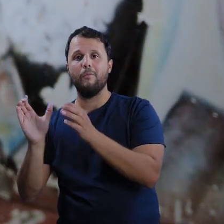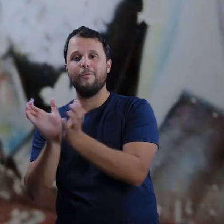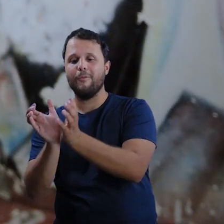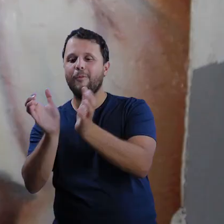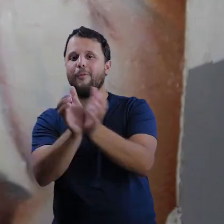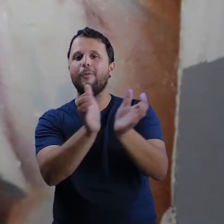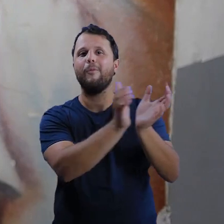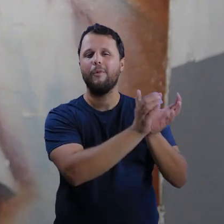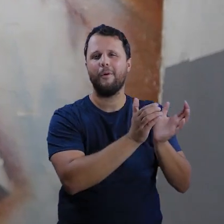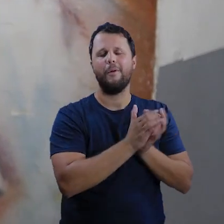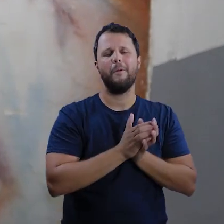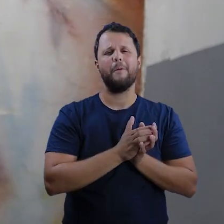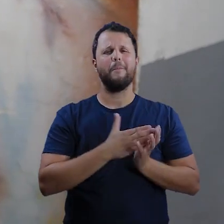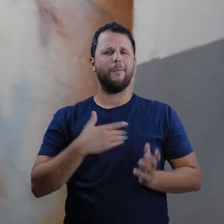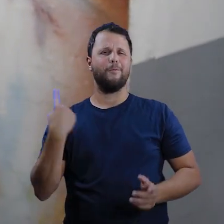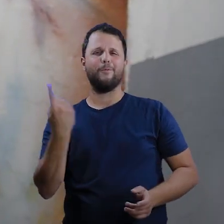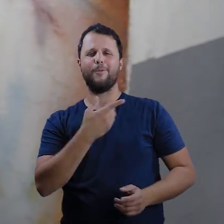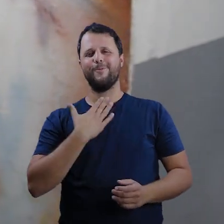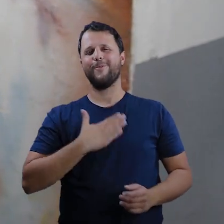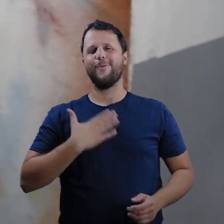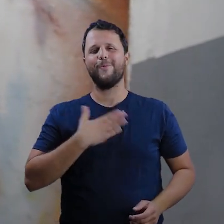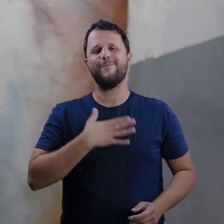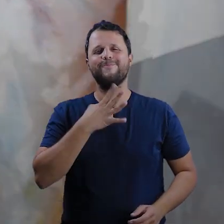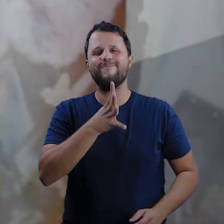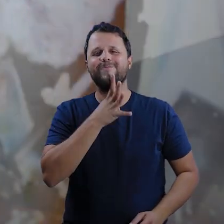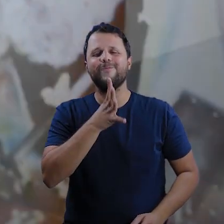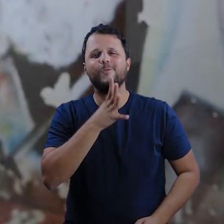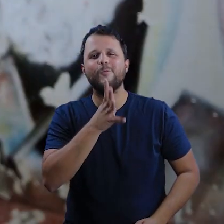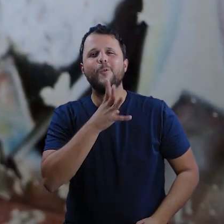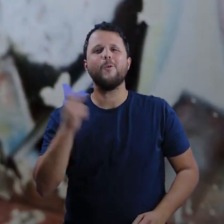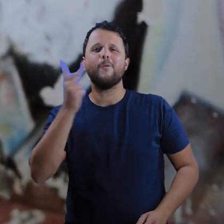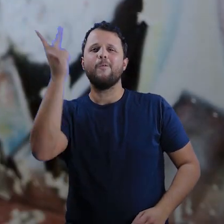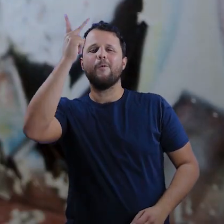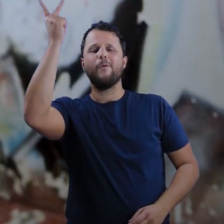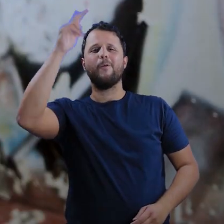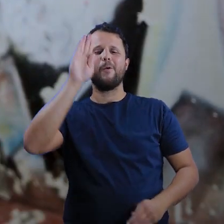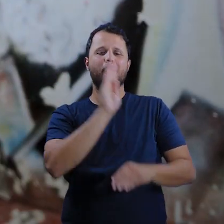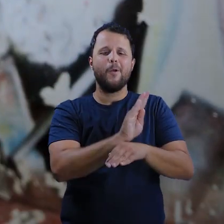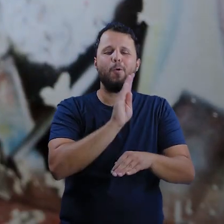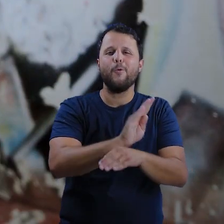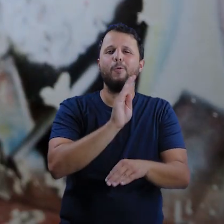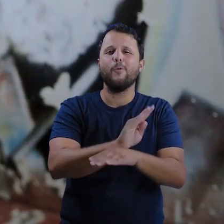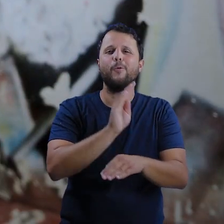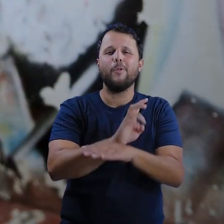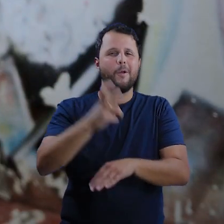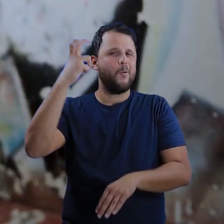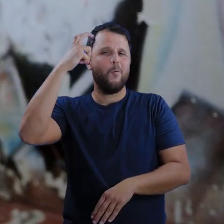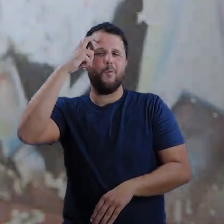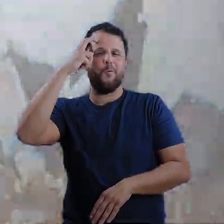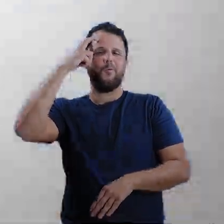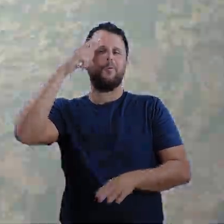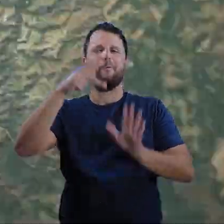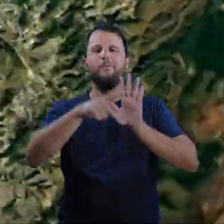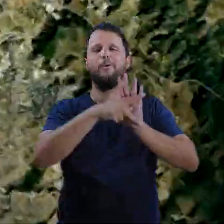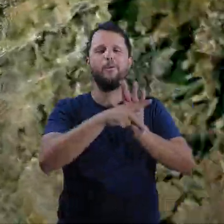para a gente é um prazer conhecer, valorizar e preservar as culturas águas desse mundo.